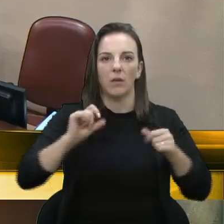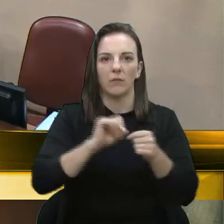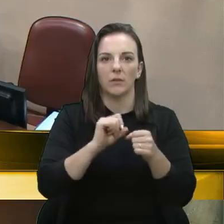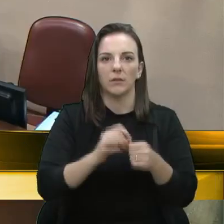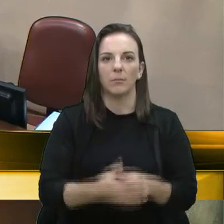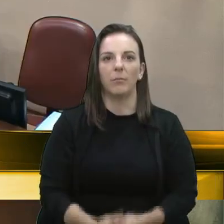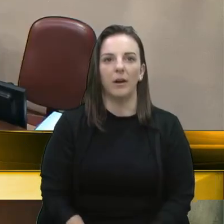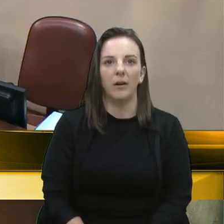Em declaração...